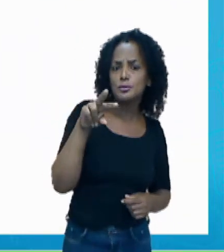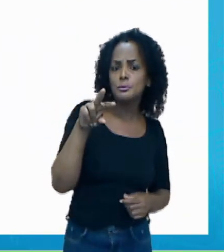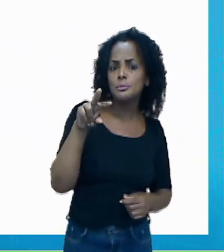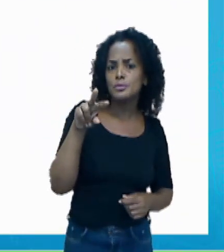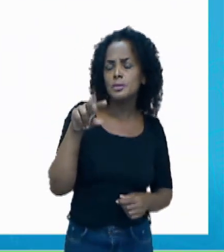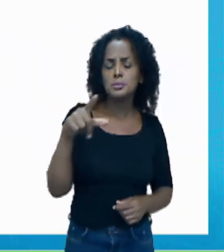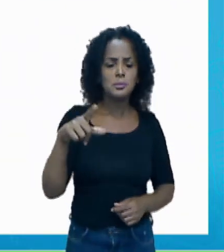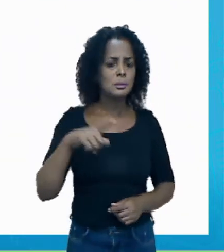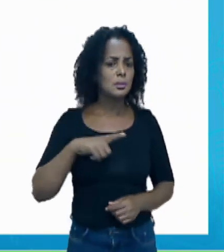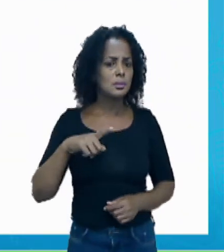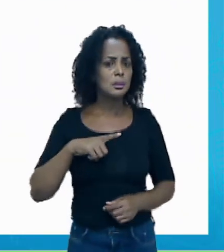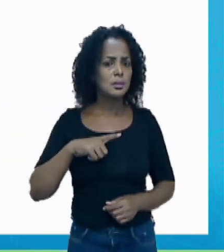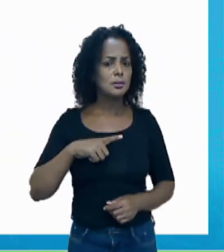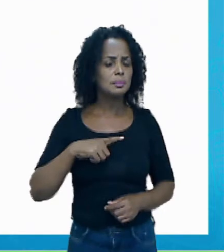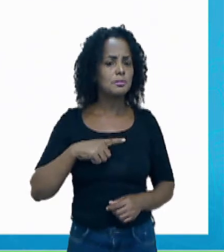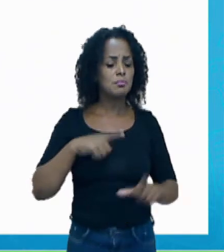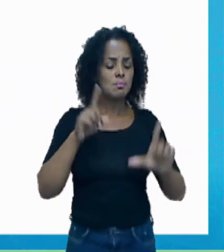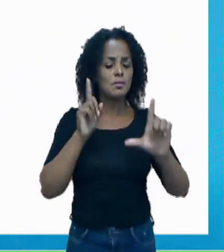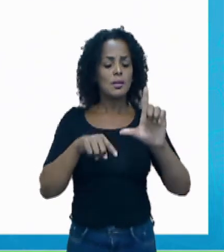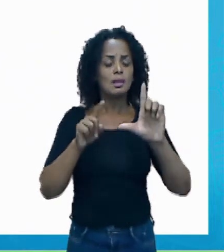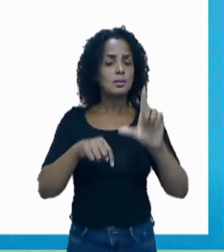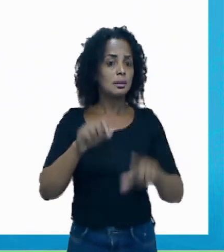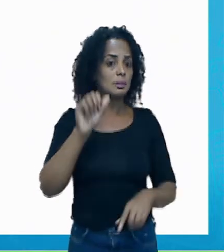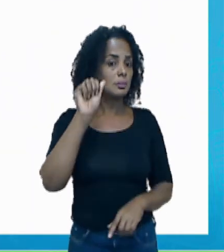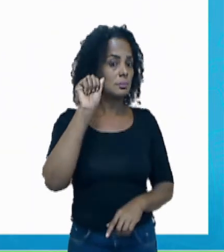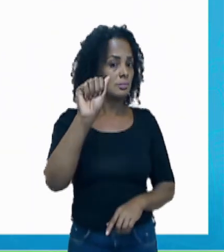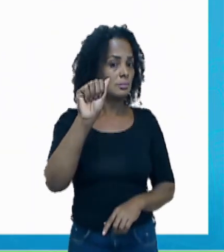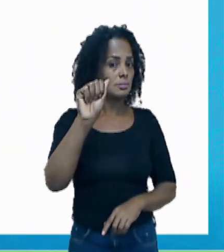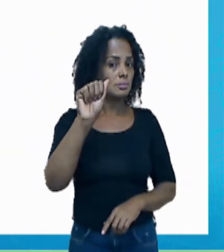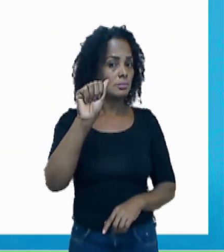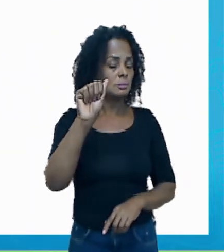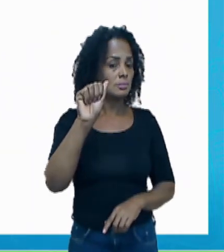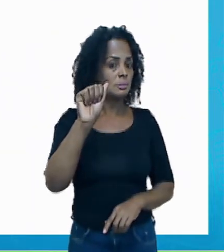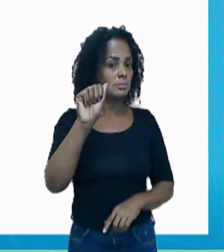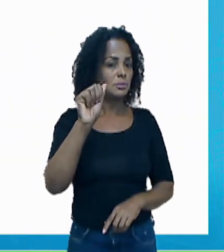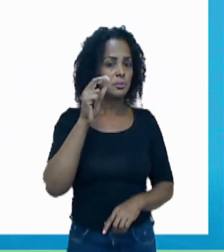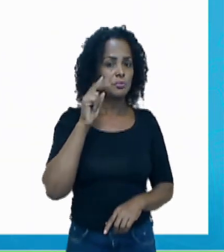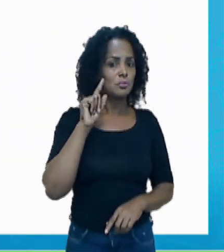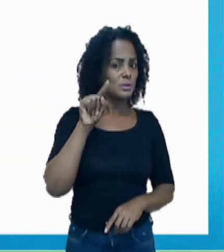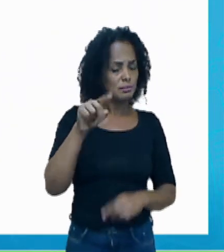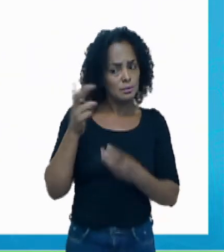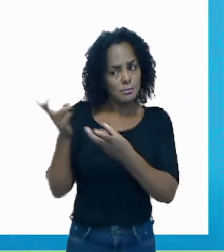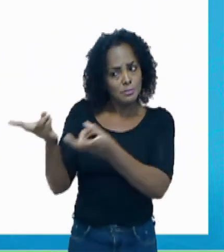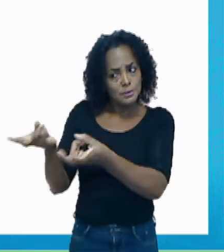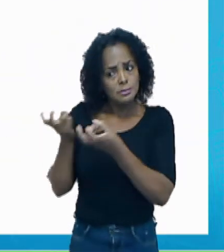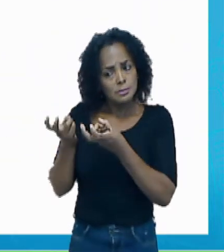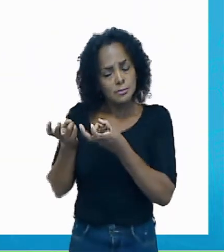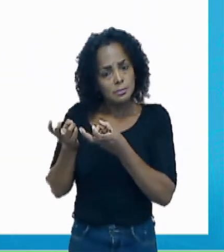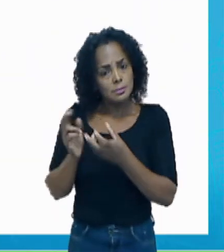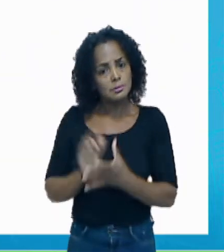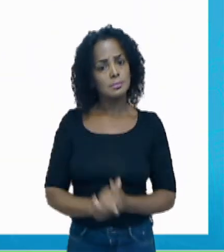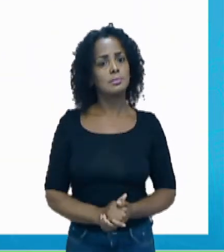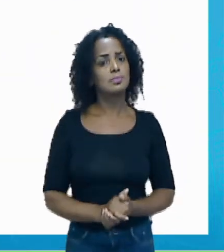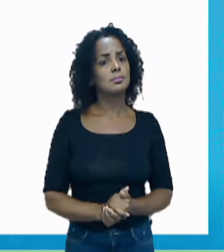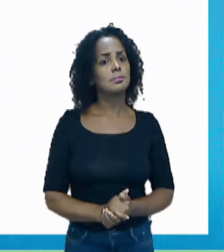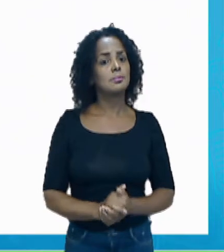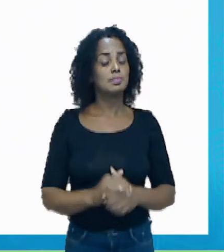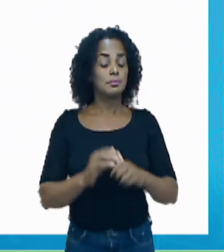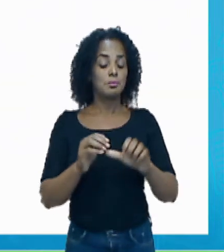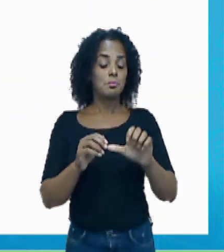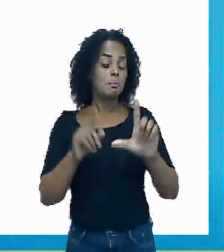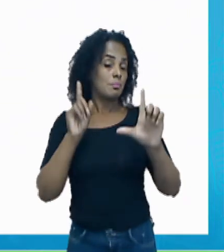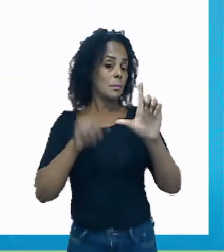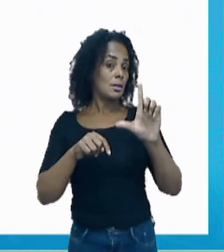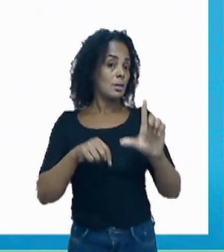que nós temos na letra A. Você vai observar sozinho. Na letra